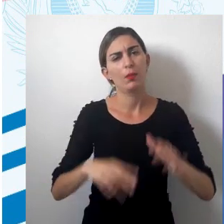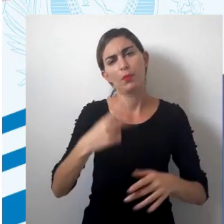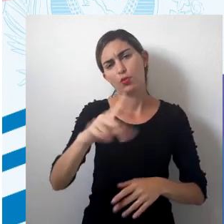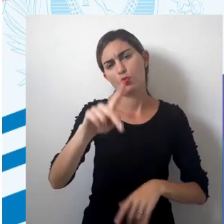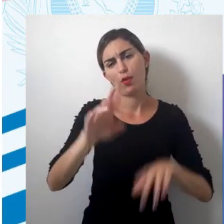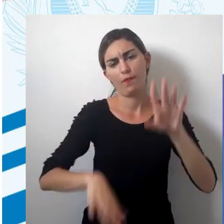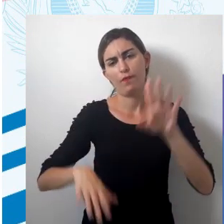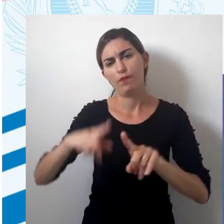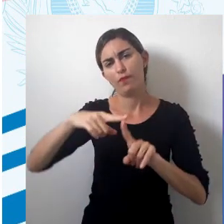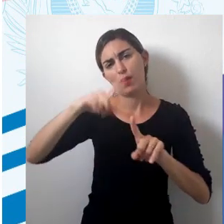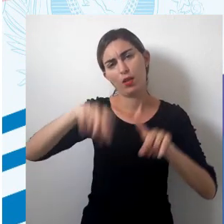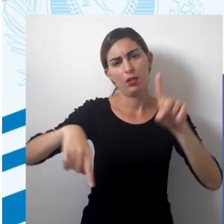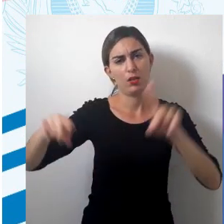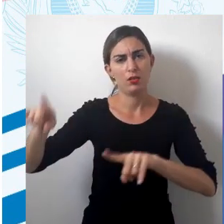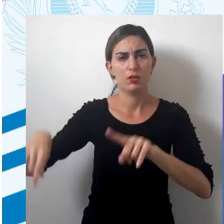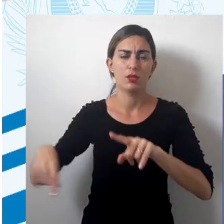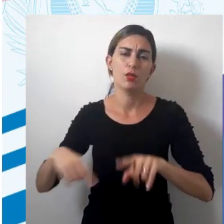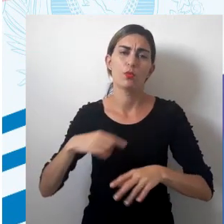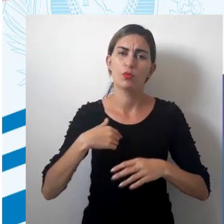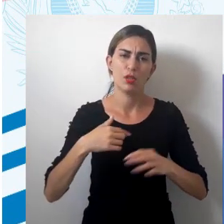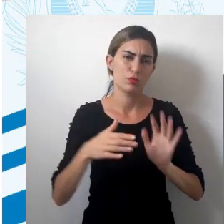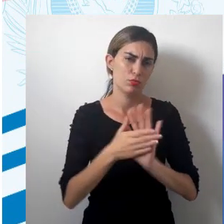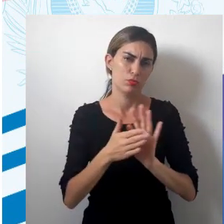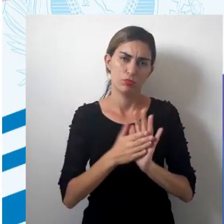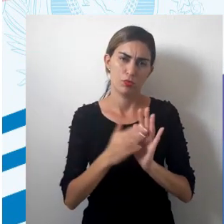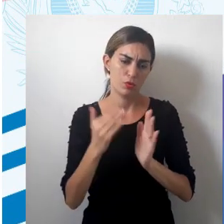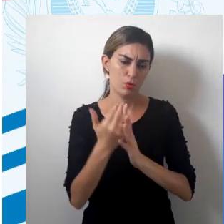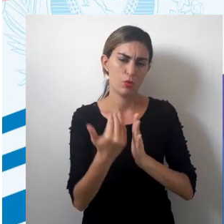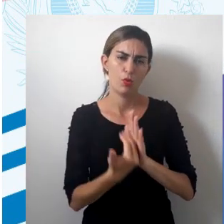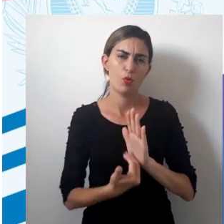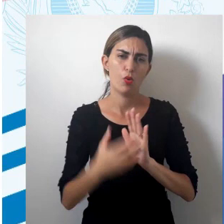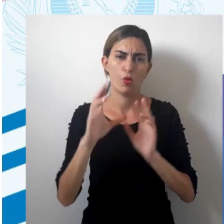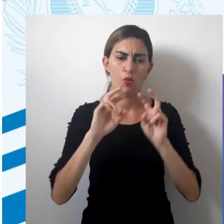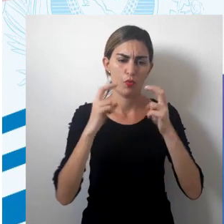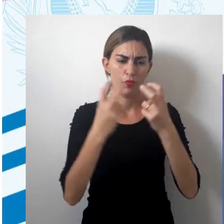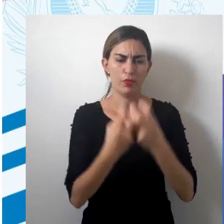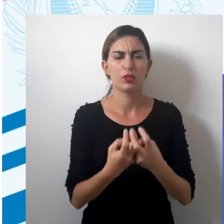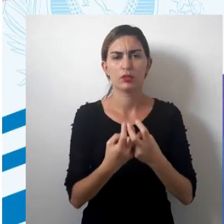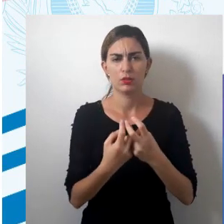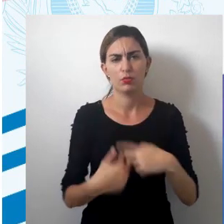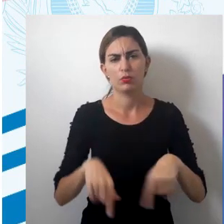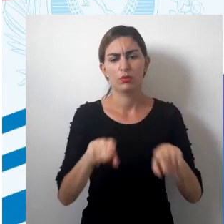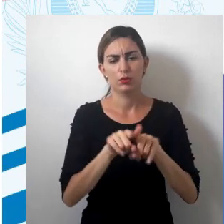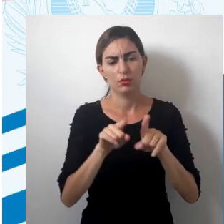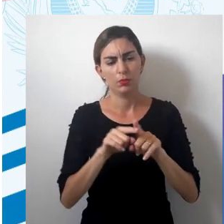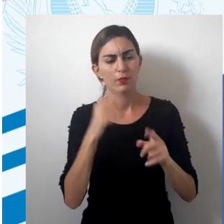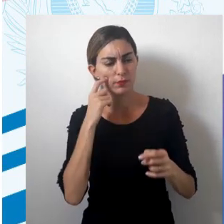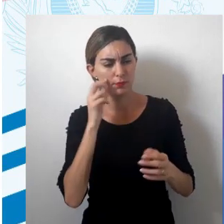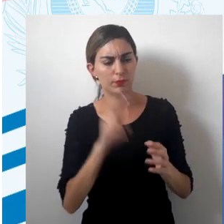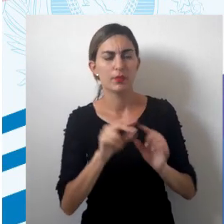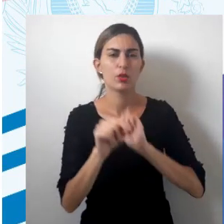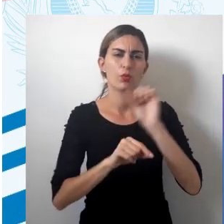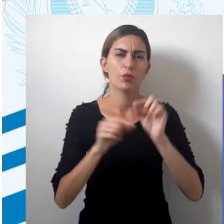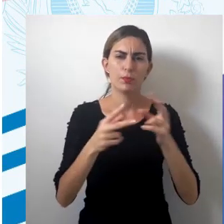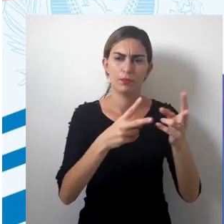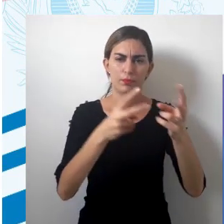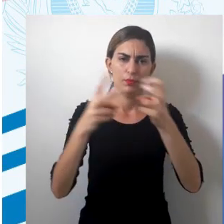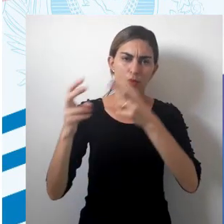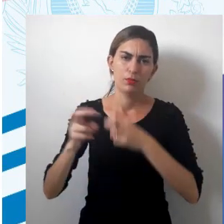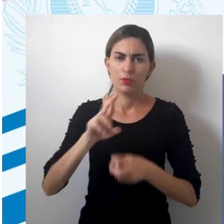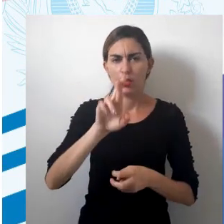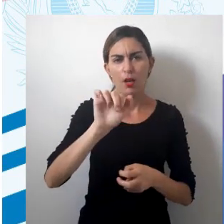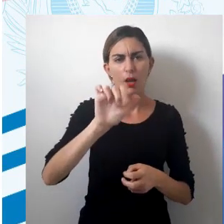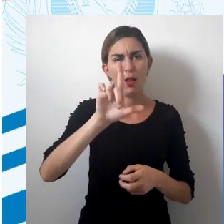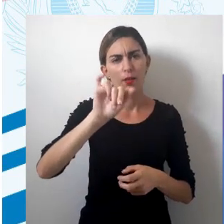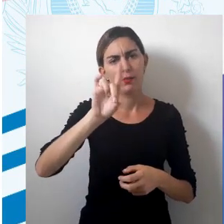aí da sua variação. Eles são padronizados de acordo com essas convenções, leva-se em consideração as percepções da